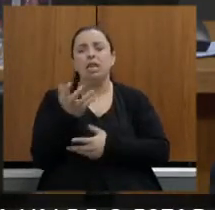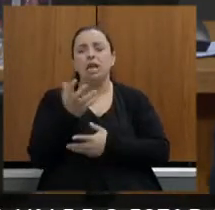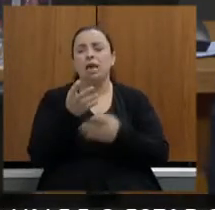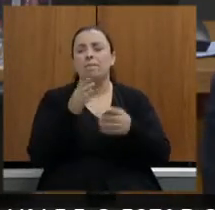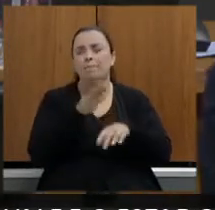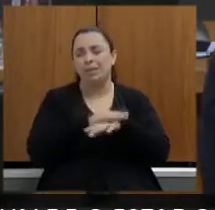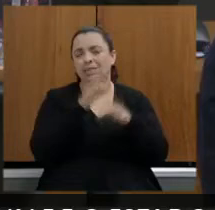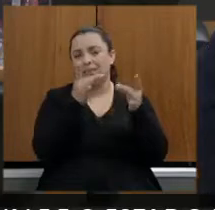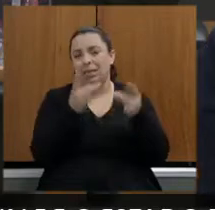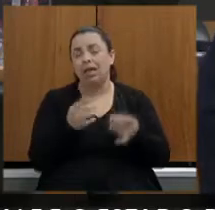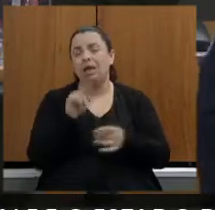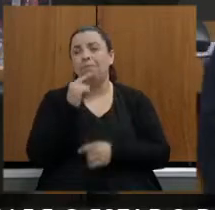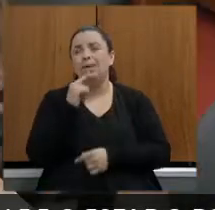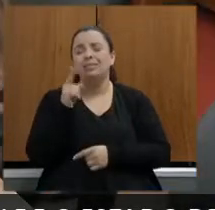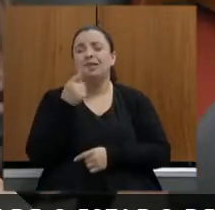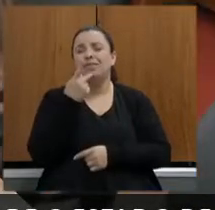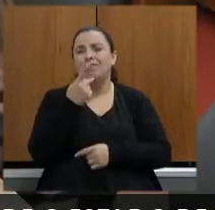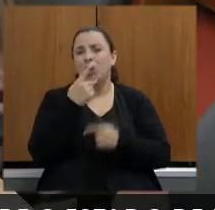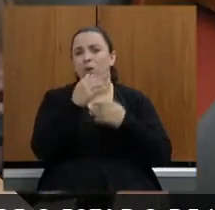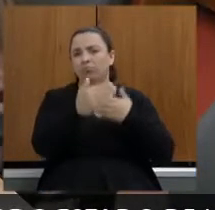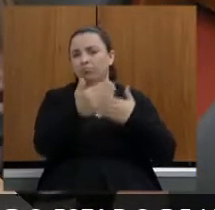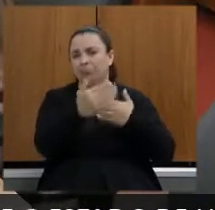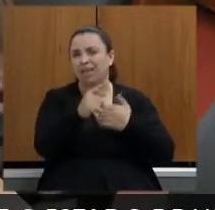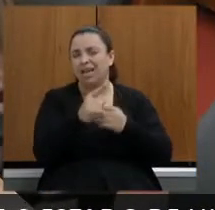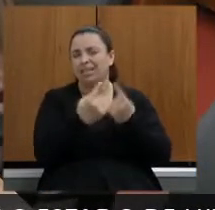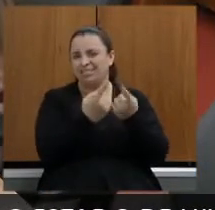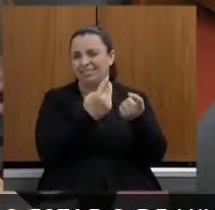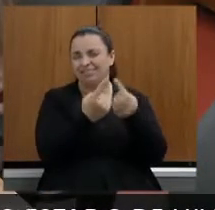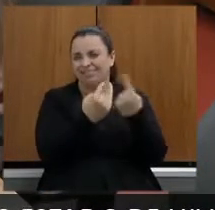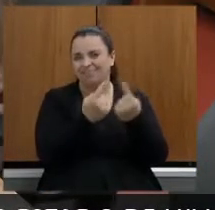mencionou a estrada de esmeralda de São José da Varginha